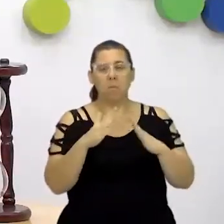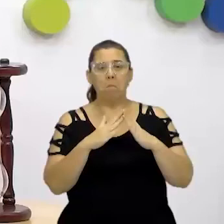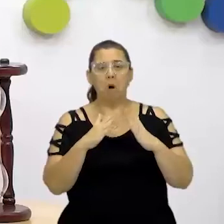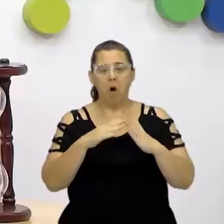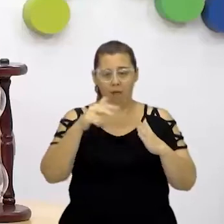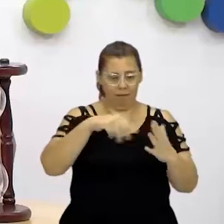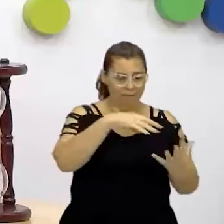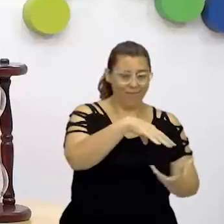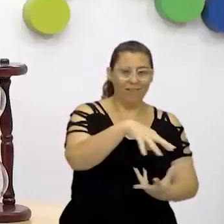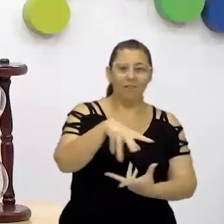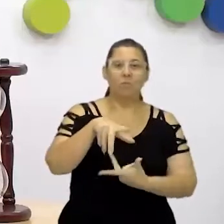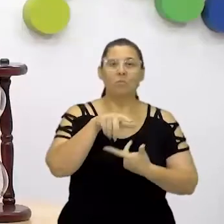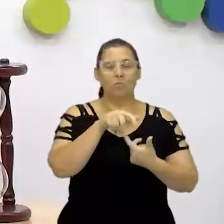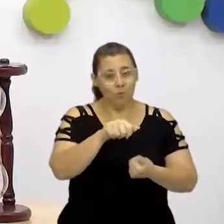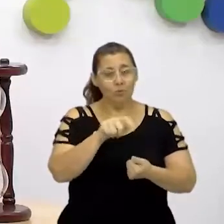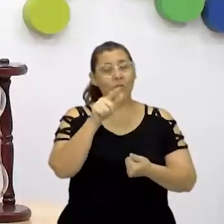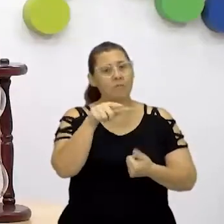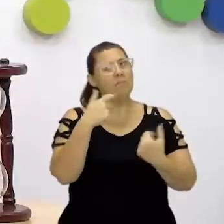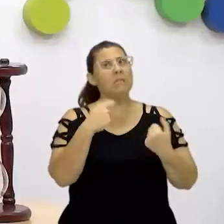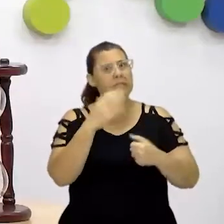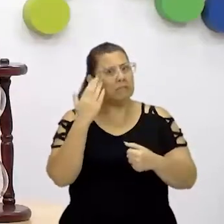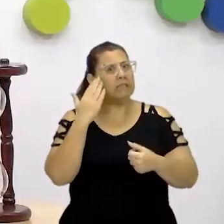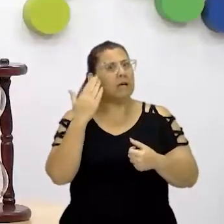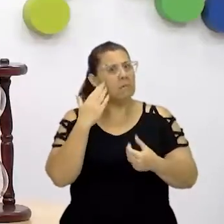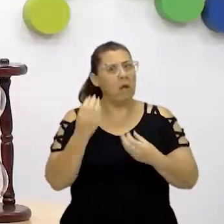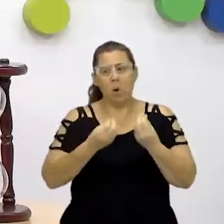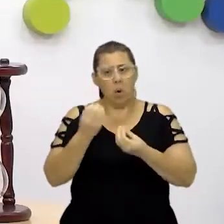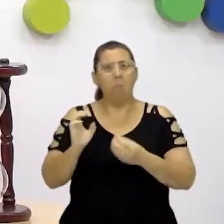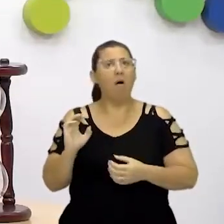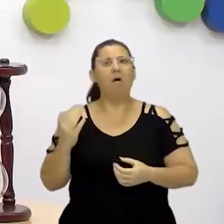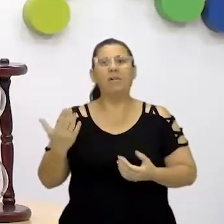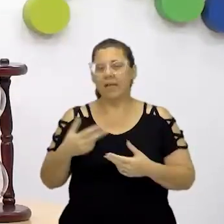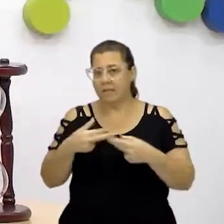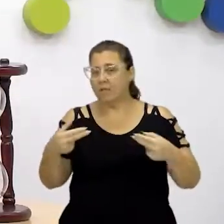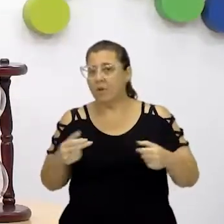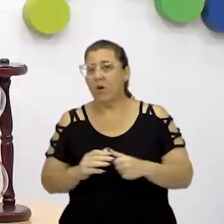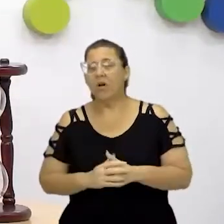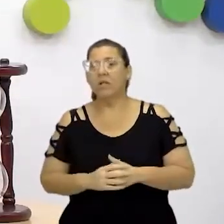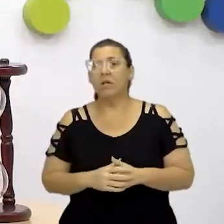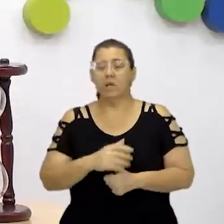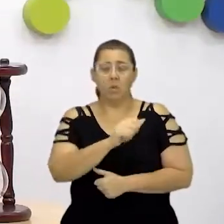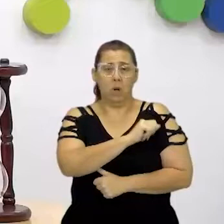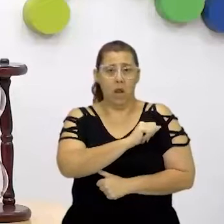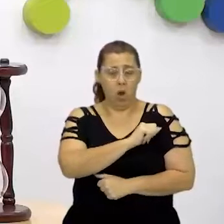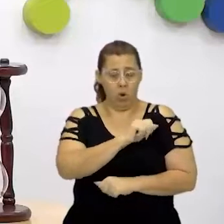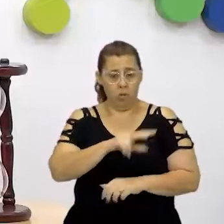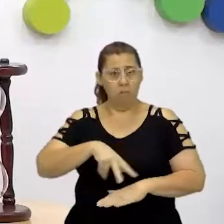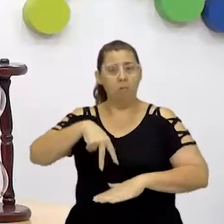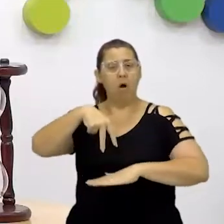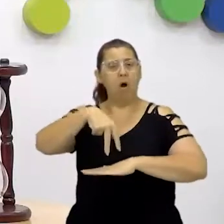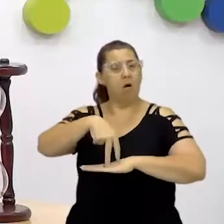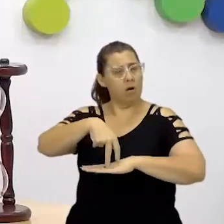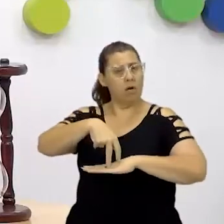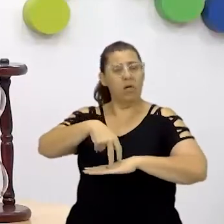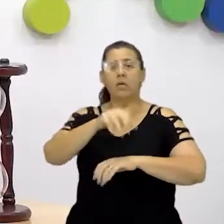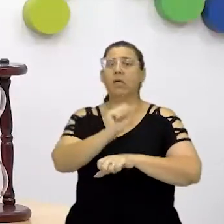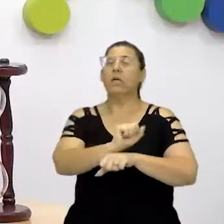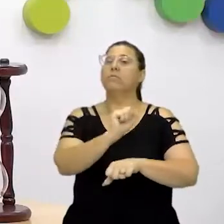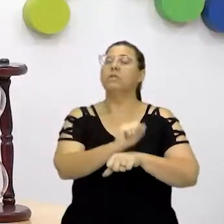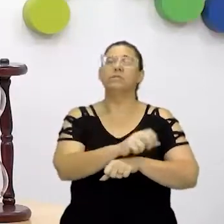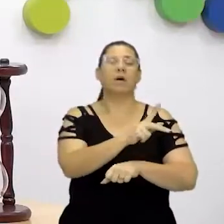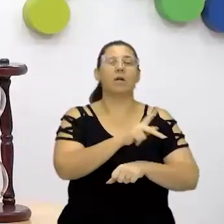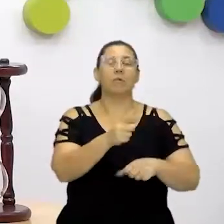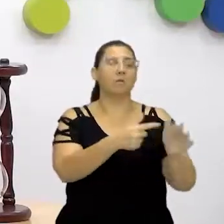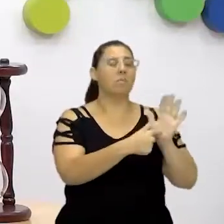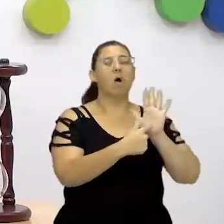neste planeta, um morador deste mundo, vocês precisam saber como ele funciona. E o estudante protagonista, ele não espera a professora passar a